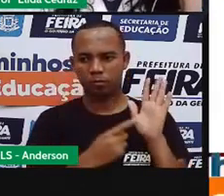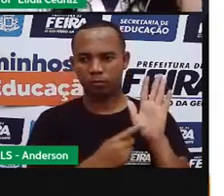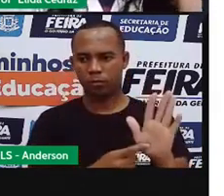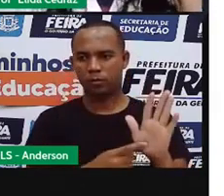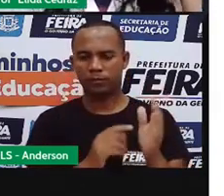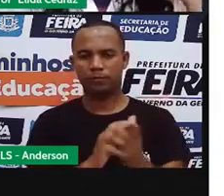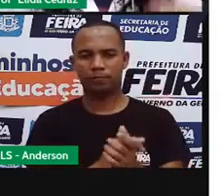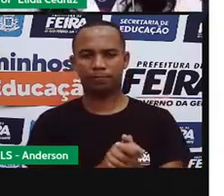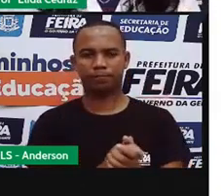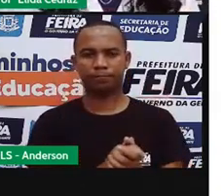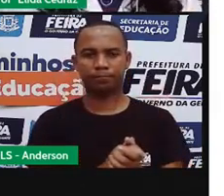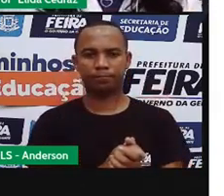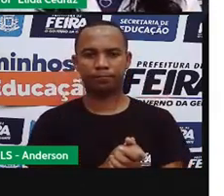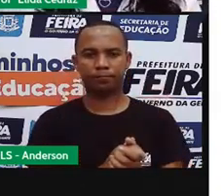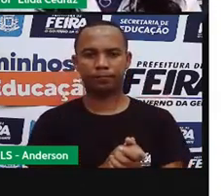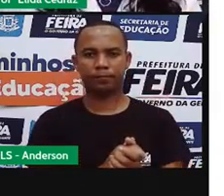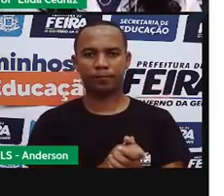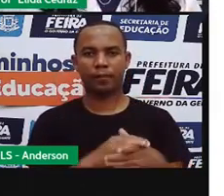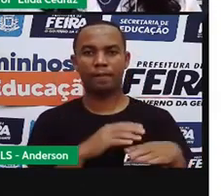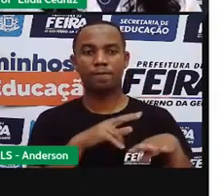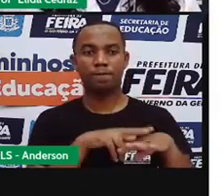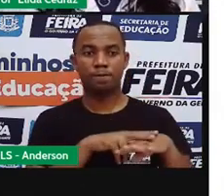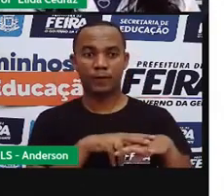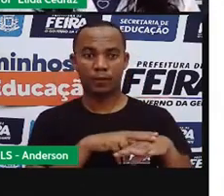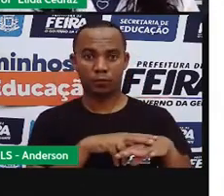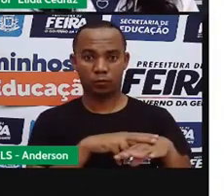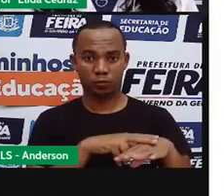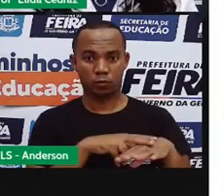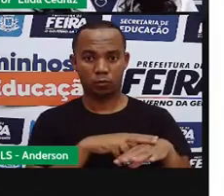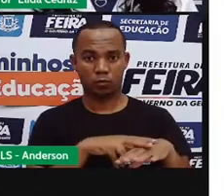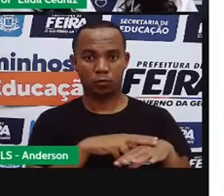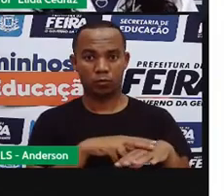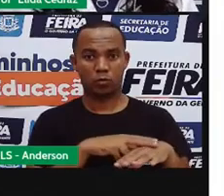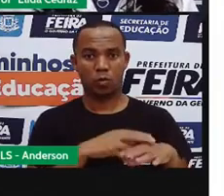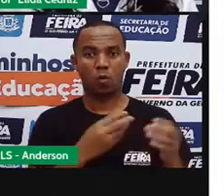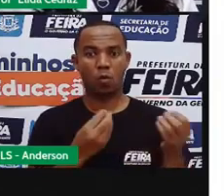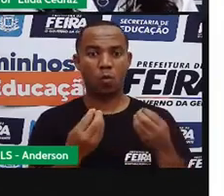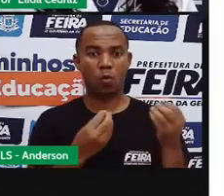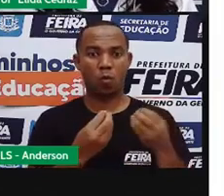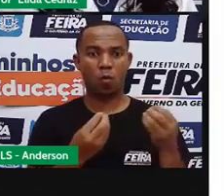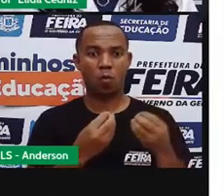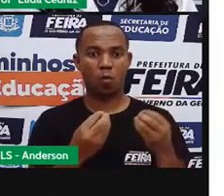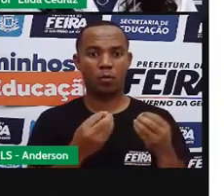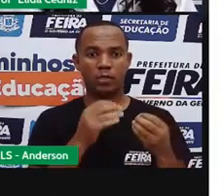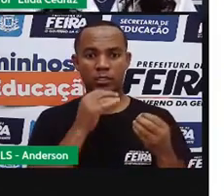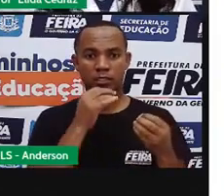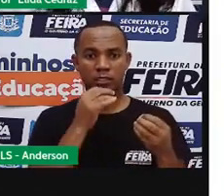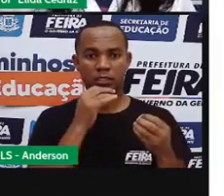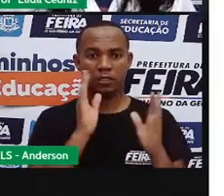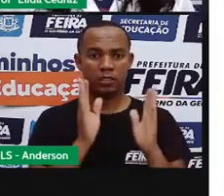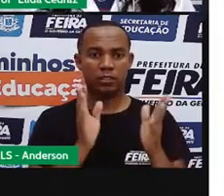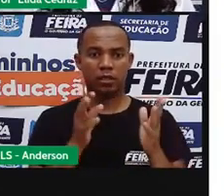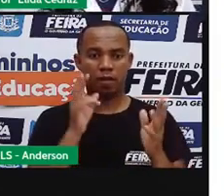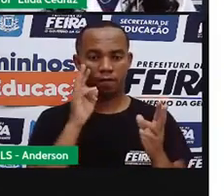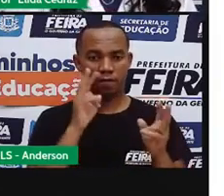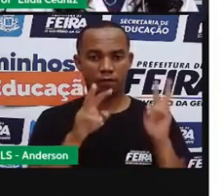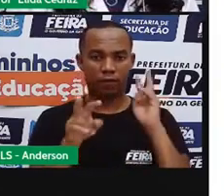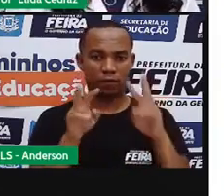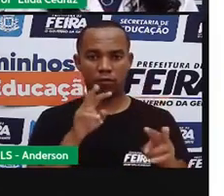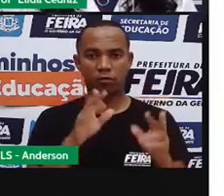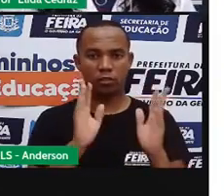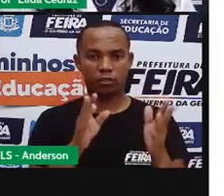Então, os vidros e os plásticos, as embalagens, como nós já vimos, elas são muito